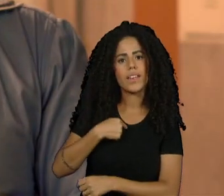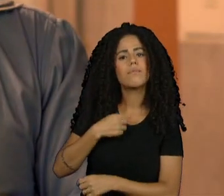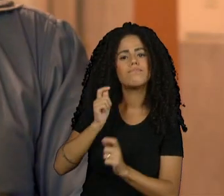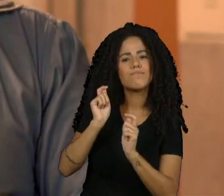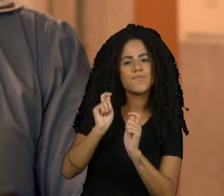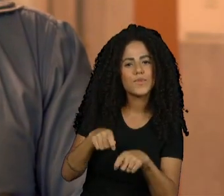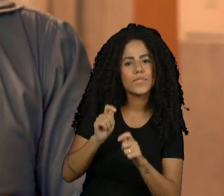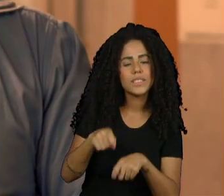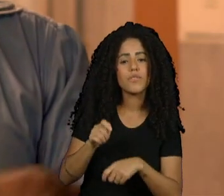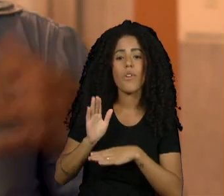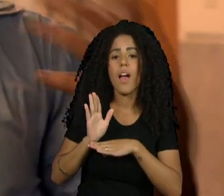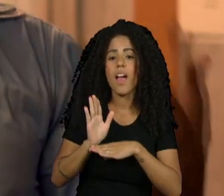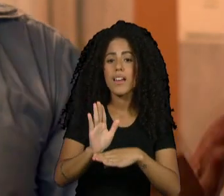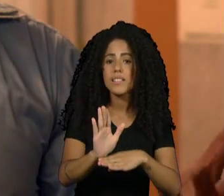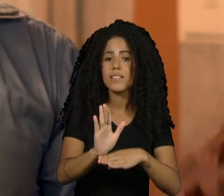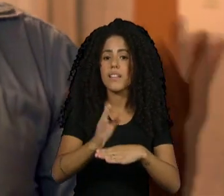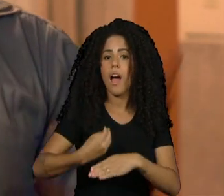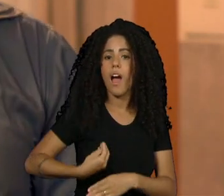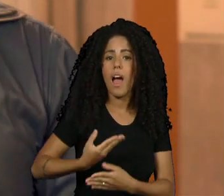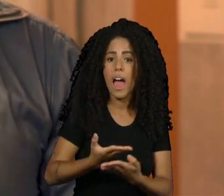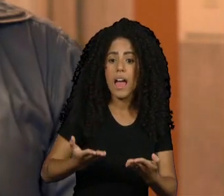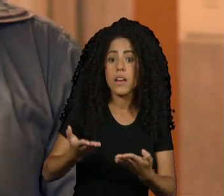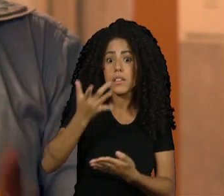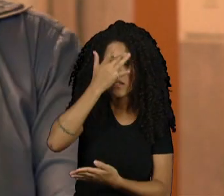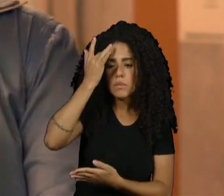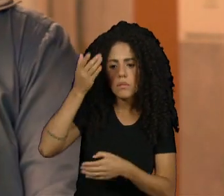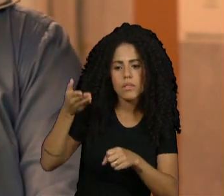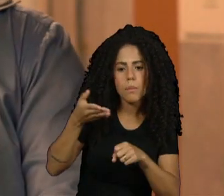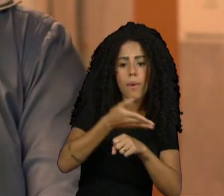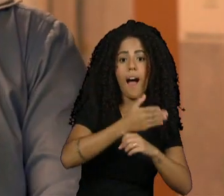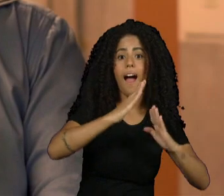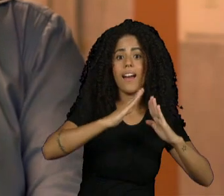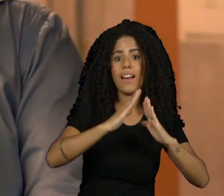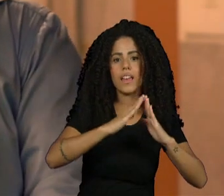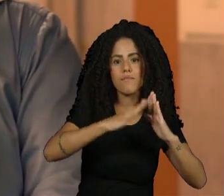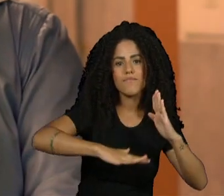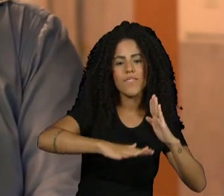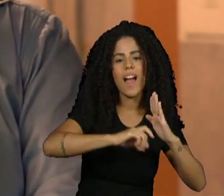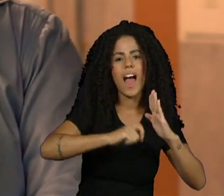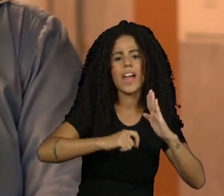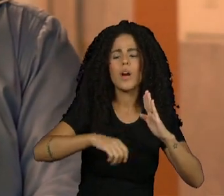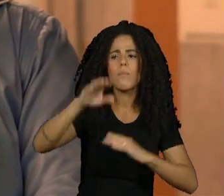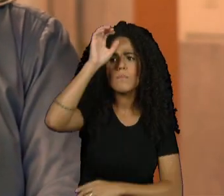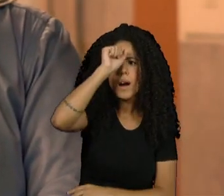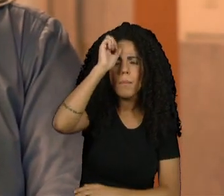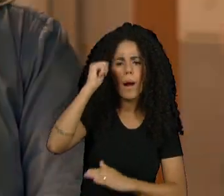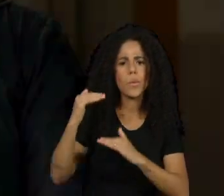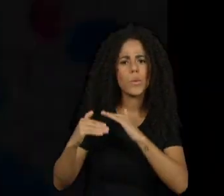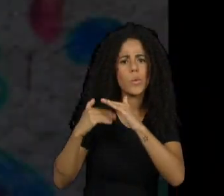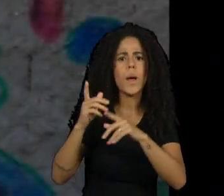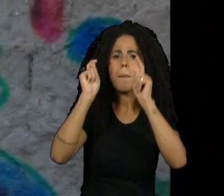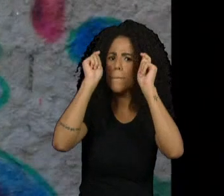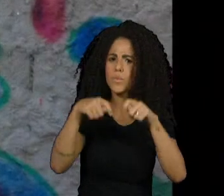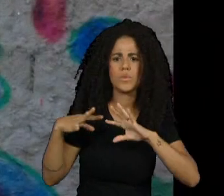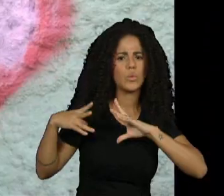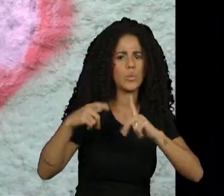consegui fazer com que essas pessoas que passaram por aqui, ou vão passar, consigam entender que elas podem tudo.